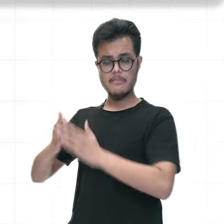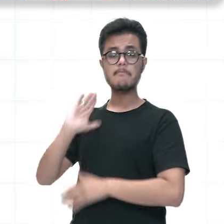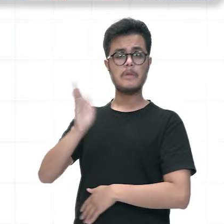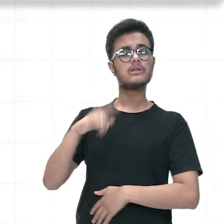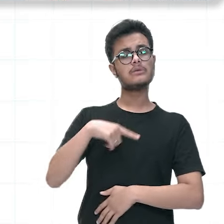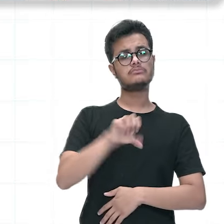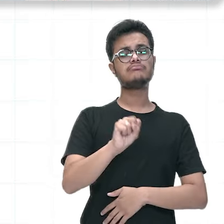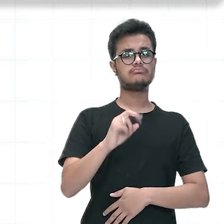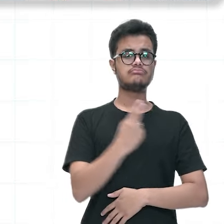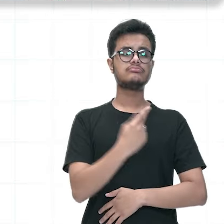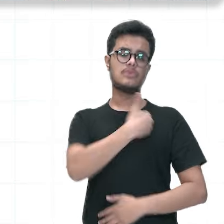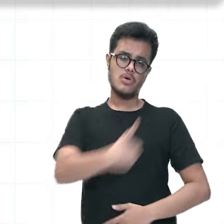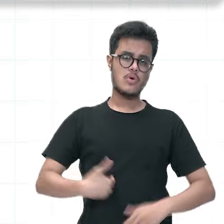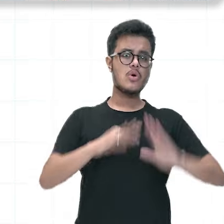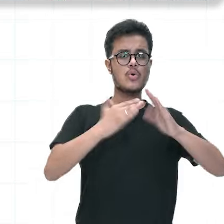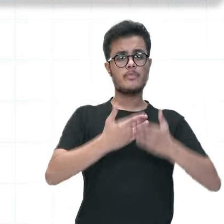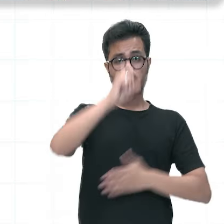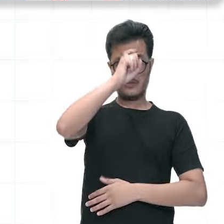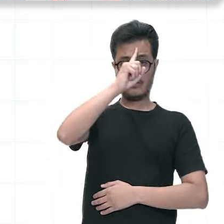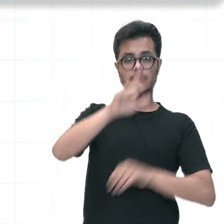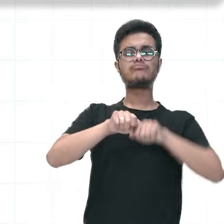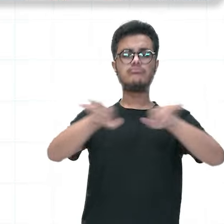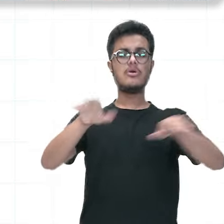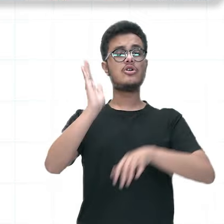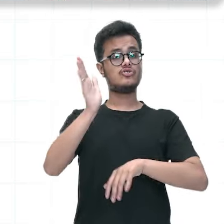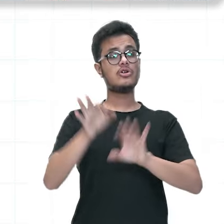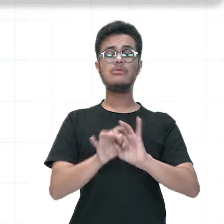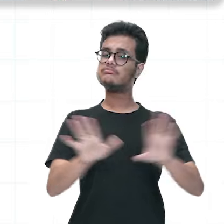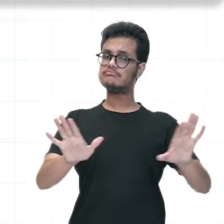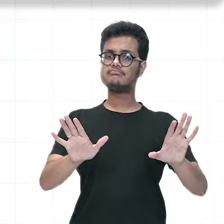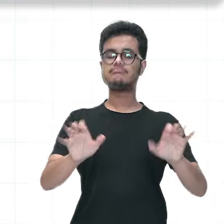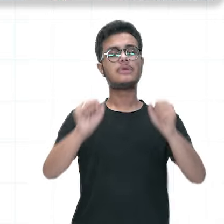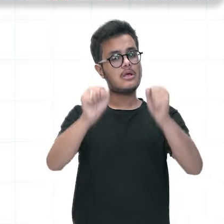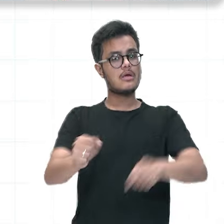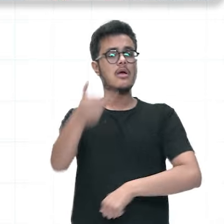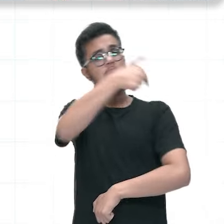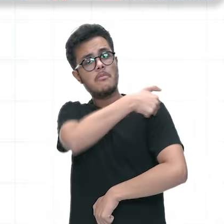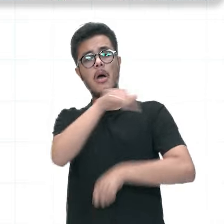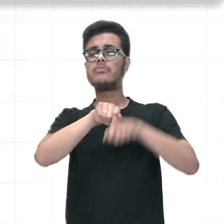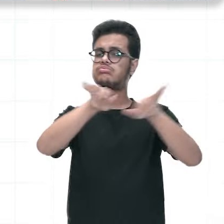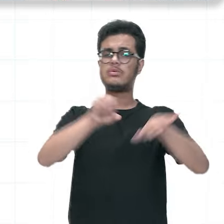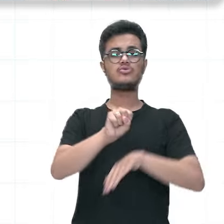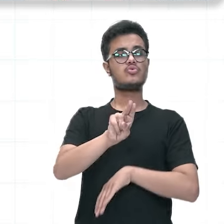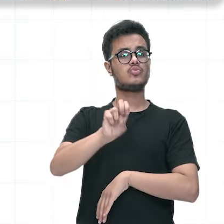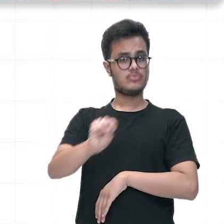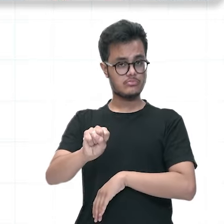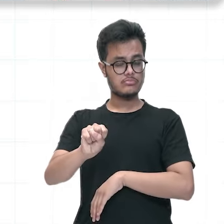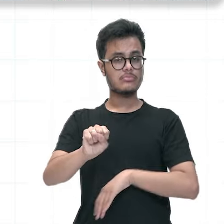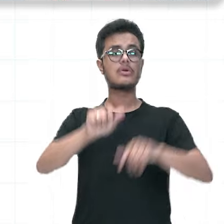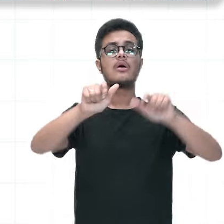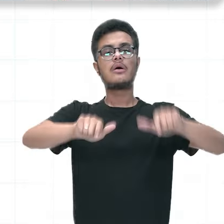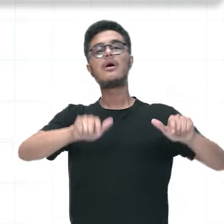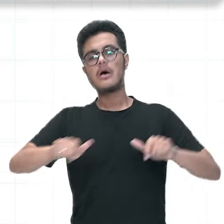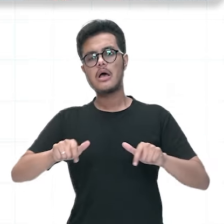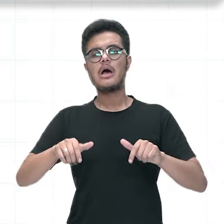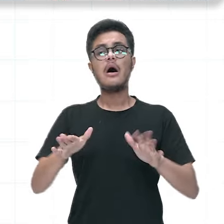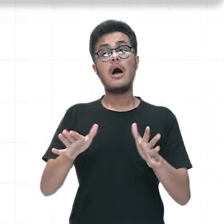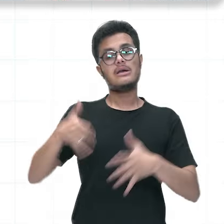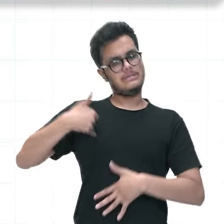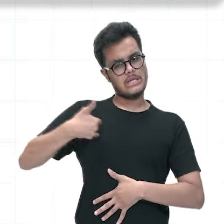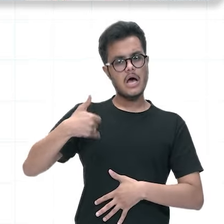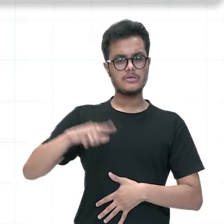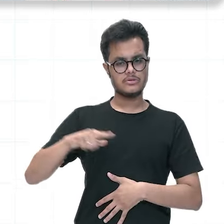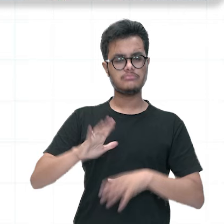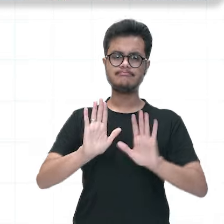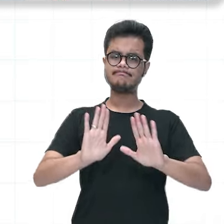já pode observar aí que está sendo liberado também para, no SUS, né? Para uma determinada faixa etária.